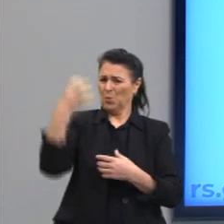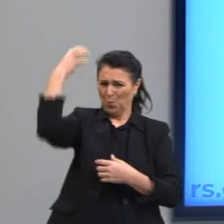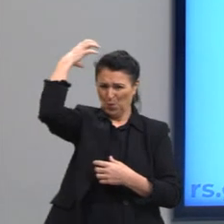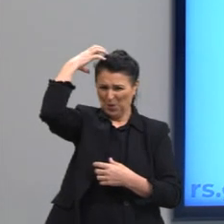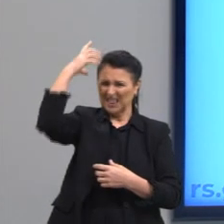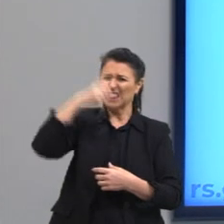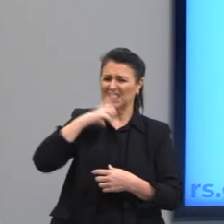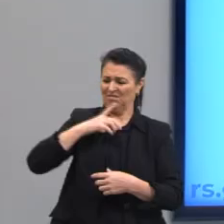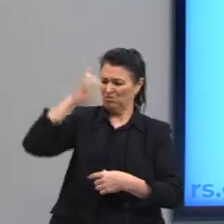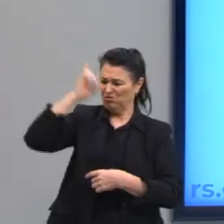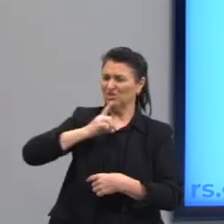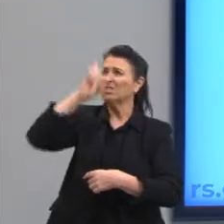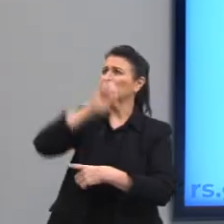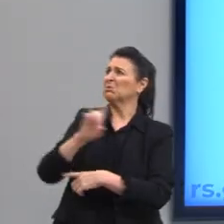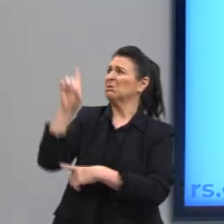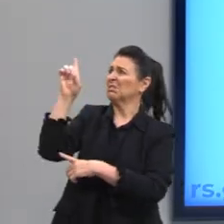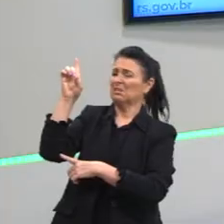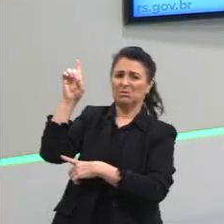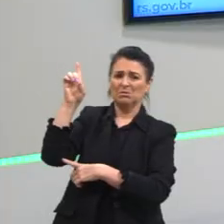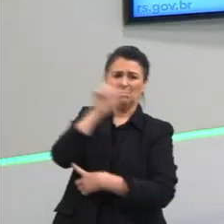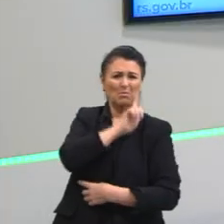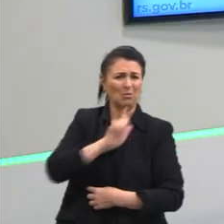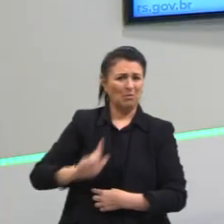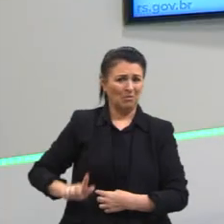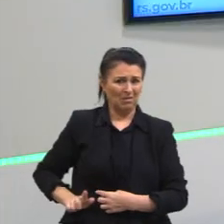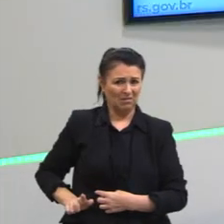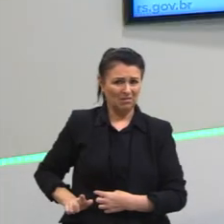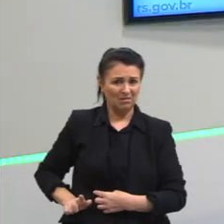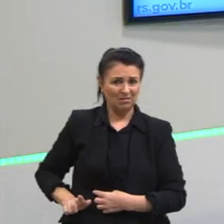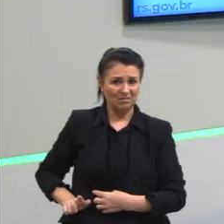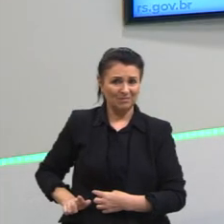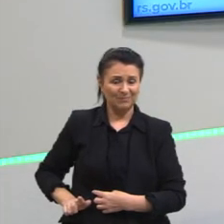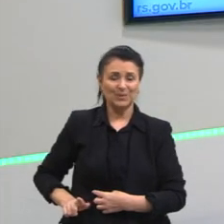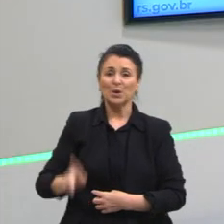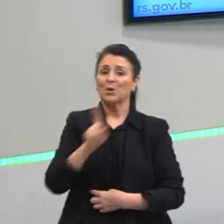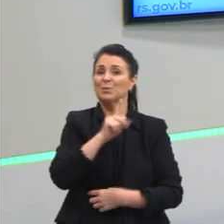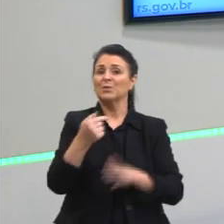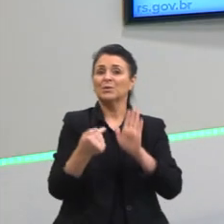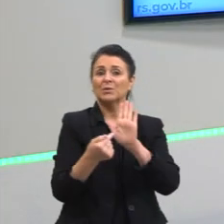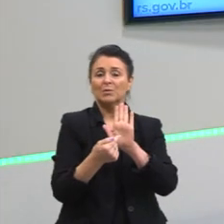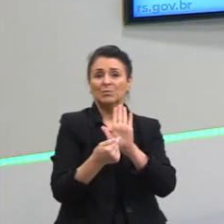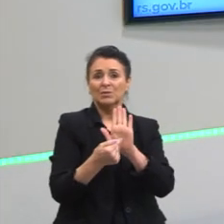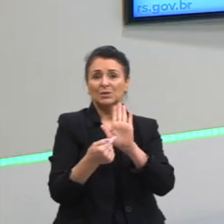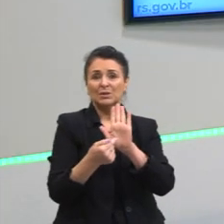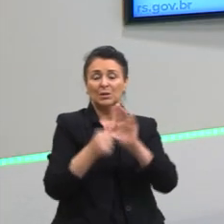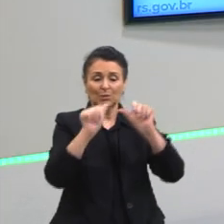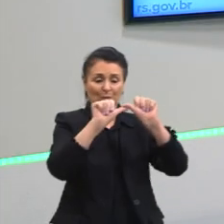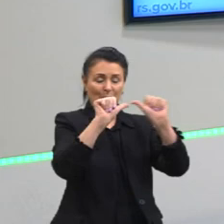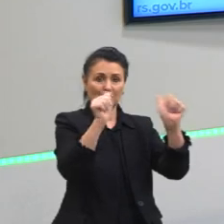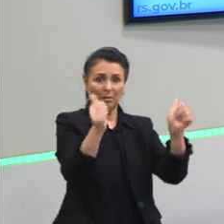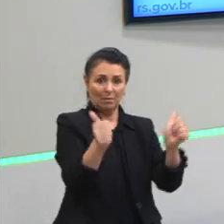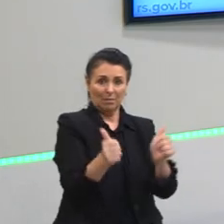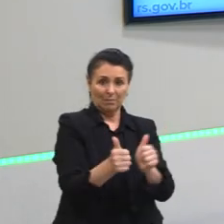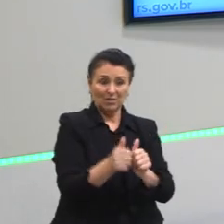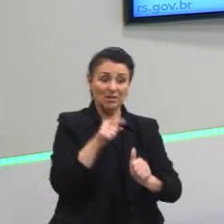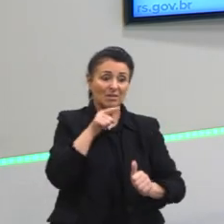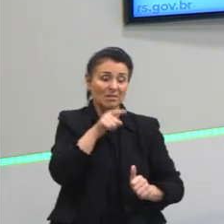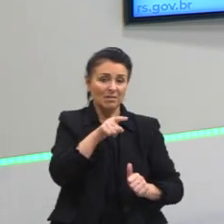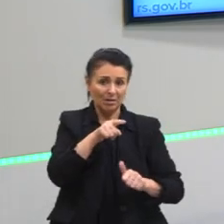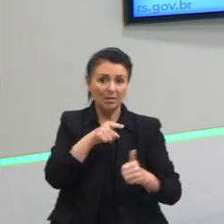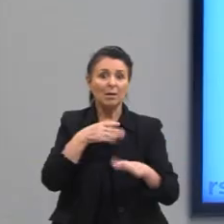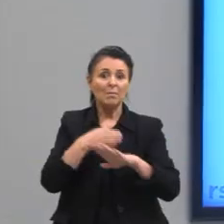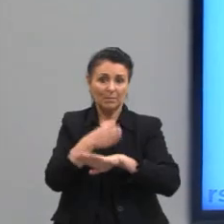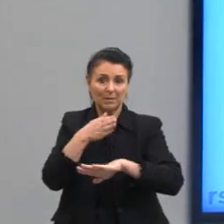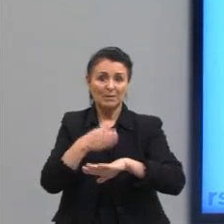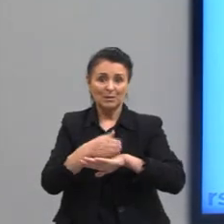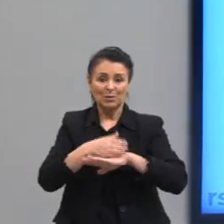divino de governar. E aqui eu trouxe o Guy Fawkes, que foi um cara que participou dessa conspiração da